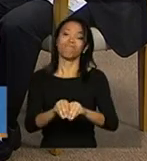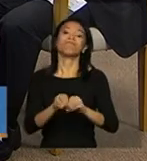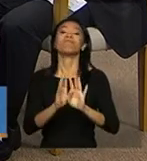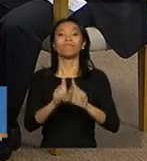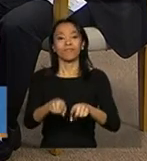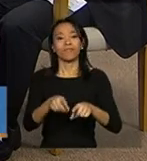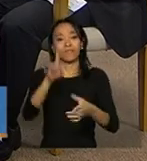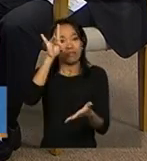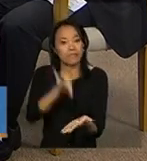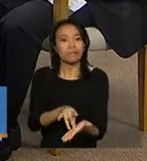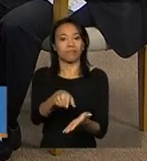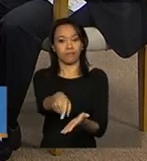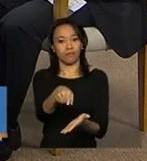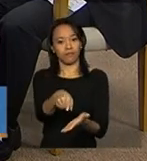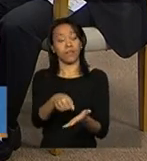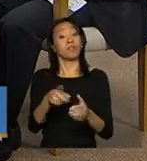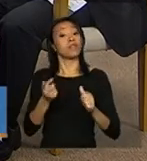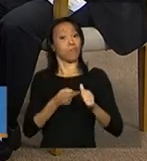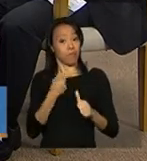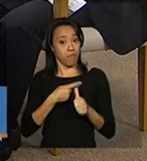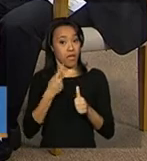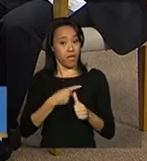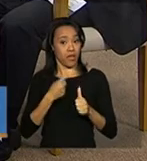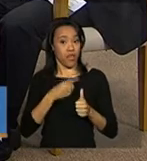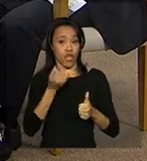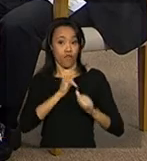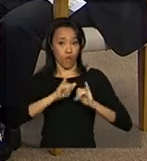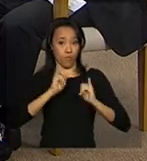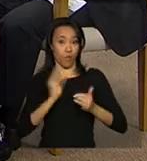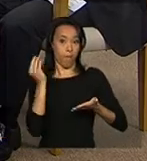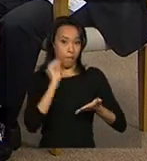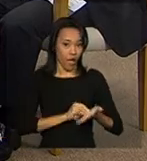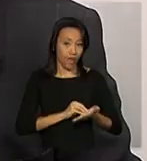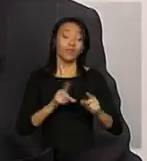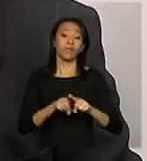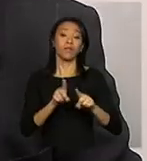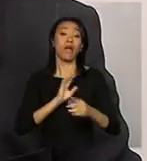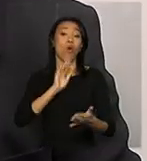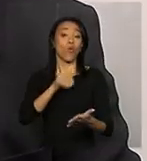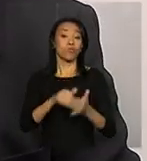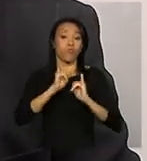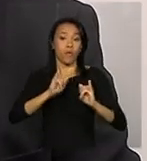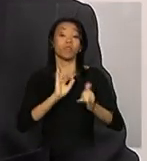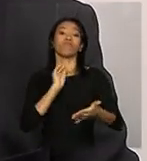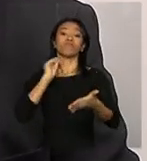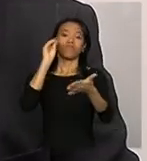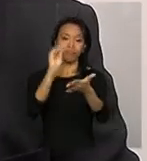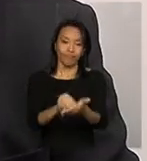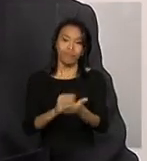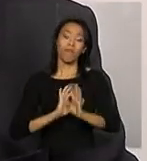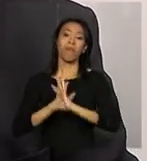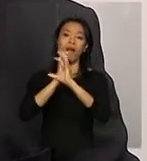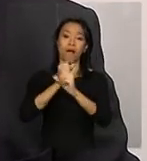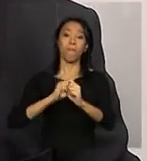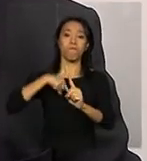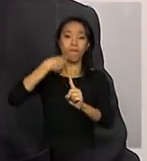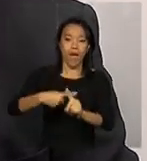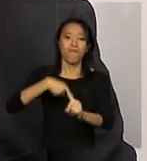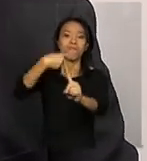vai constar tanto a informação da primeira declaração quanto da última. E nós vamos sempre considerar, para efeito de análise da prestação de